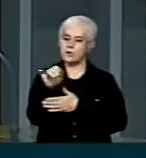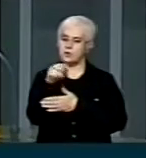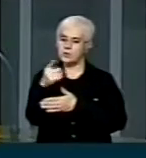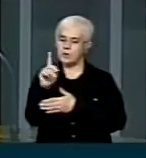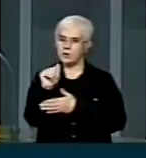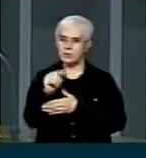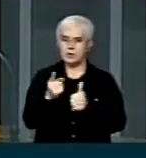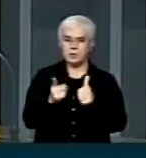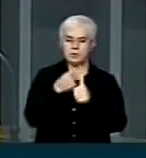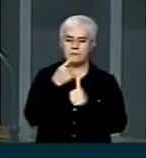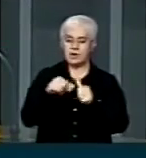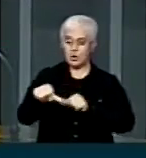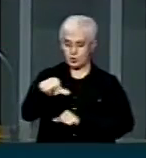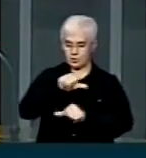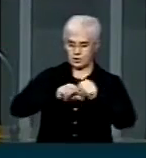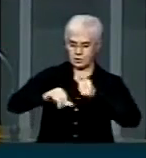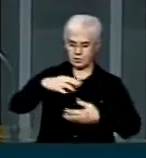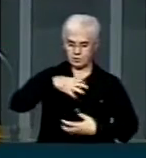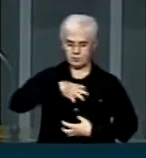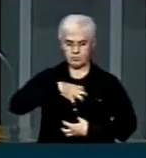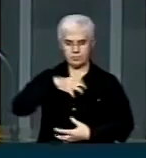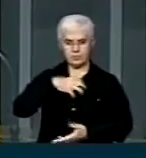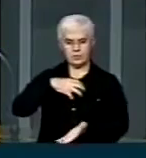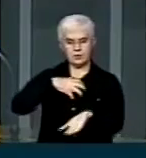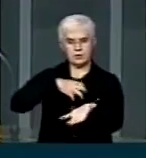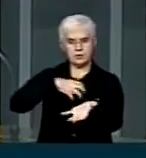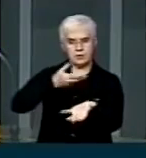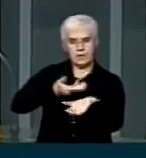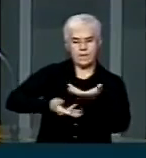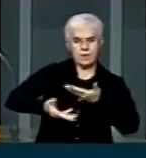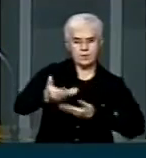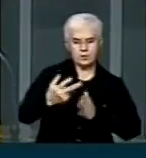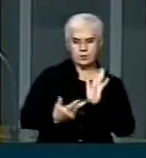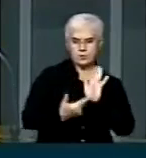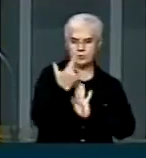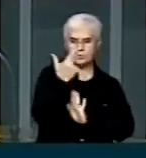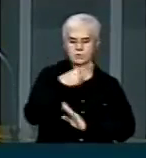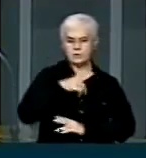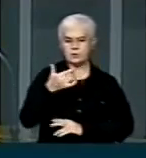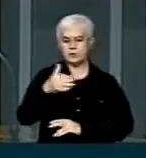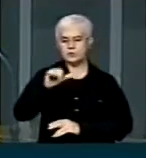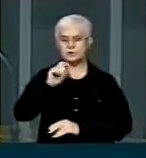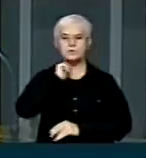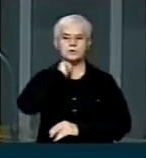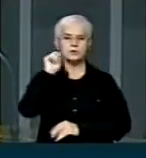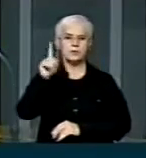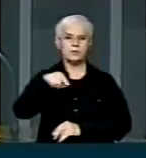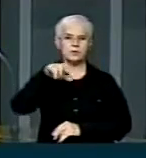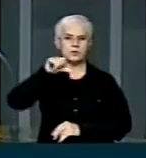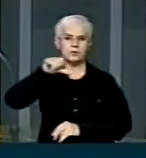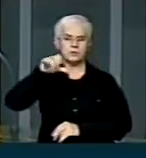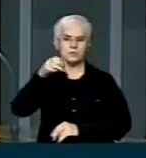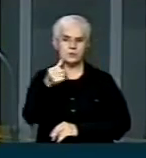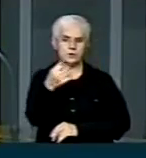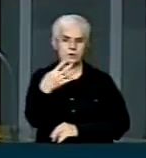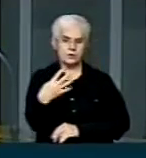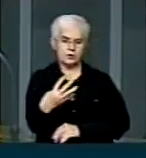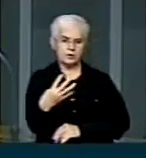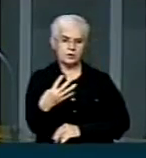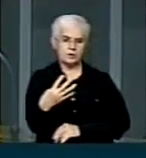primeiro transplante órgão, Sr. Deputado Luiz Couto, foi realizado em 19 de abril de 1964,